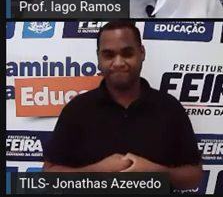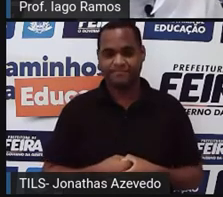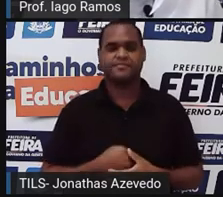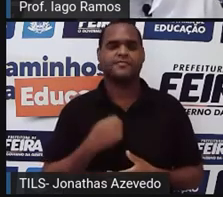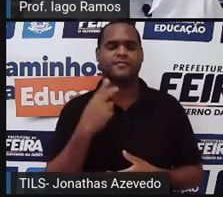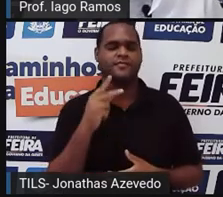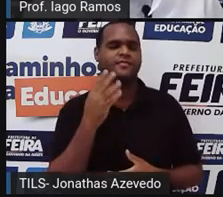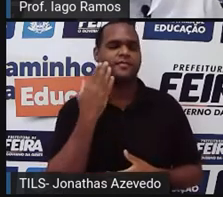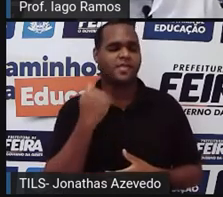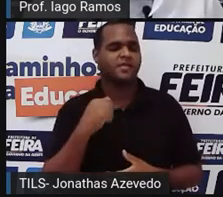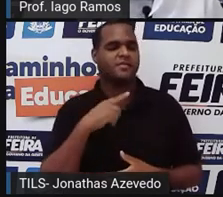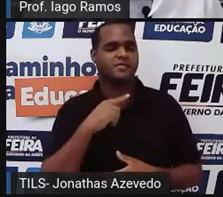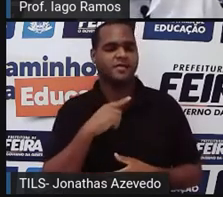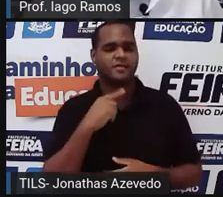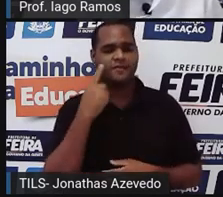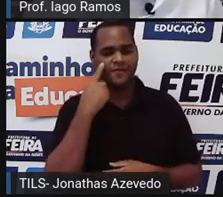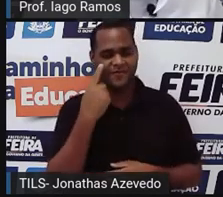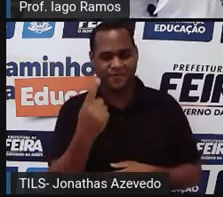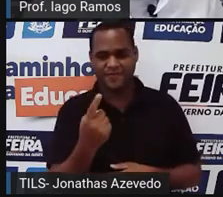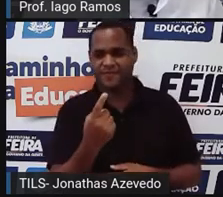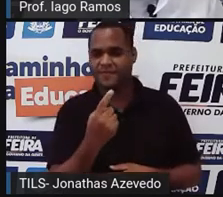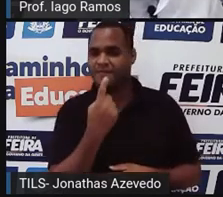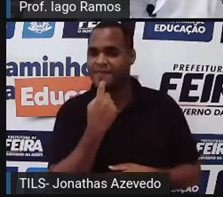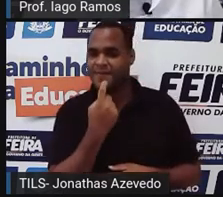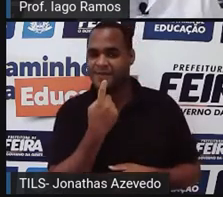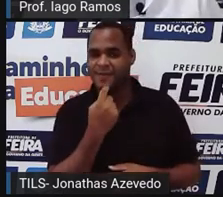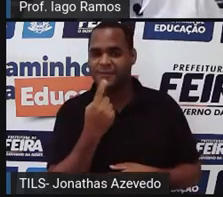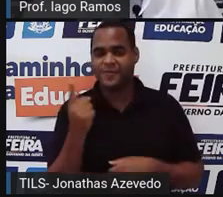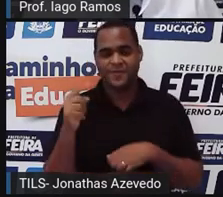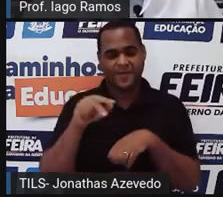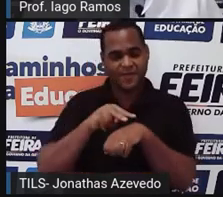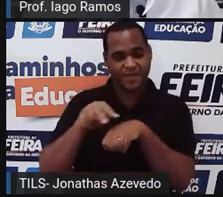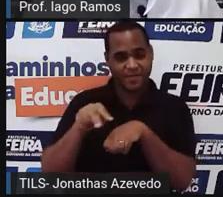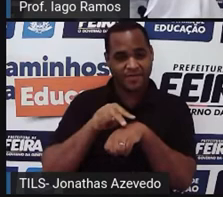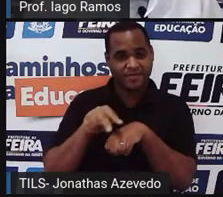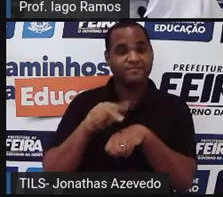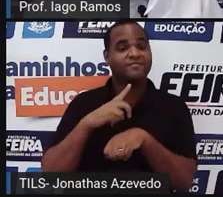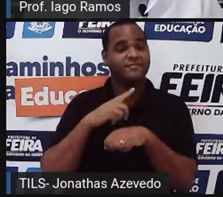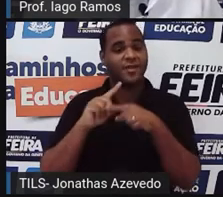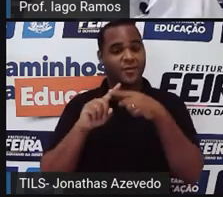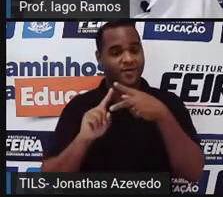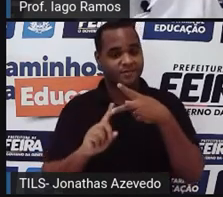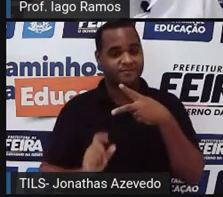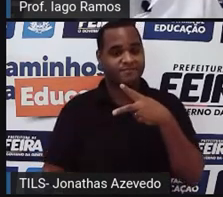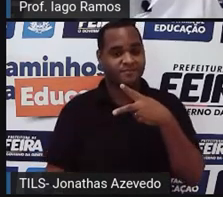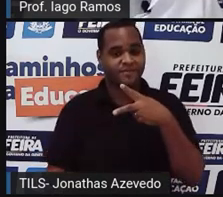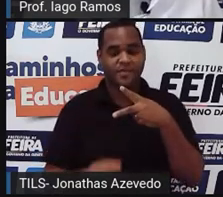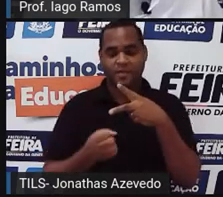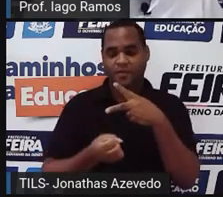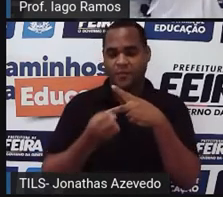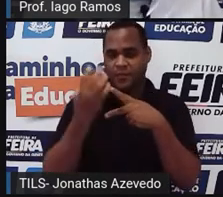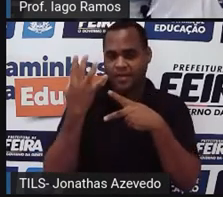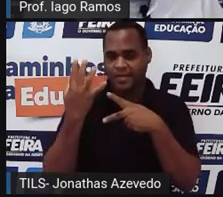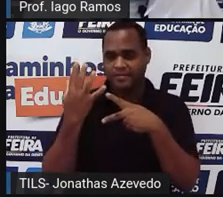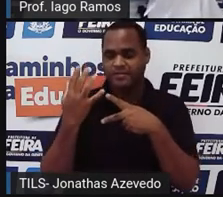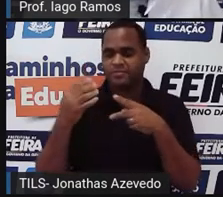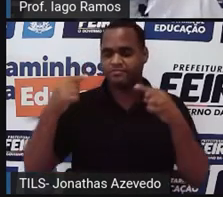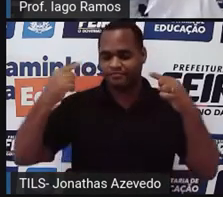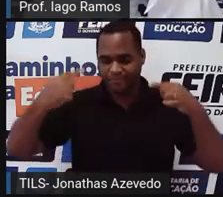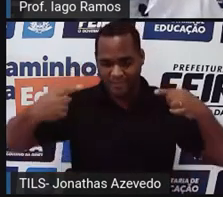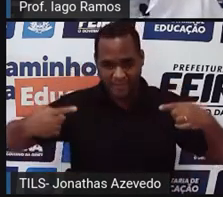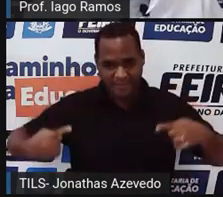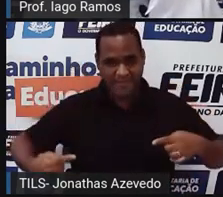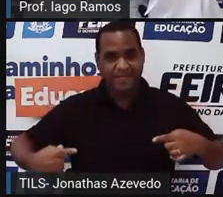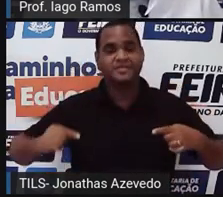você já está vendo destacado ali, um em vermelho e outro em verde, tá? A quantidade de jogos que o time